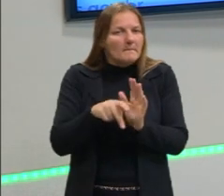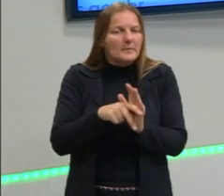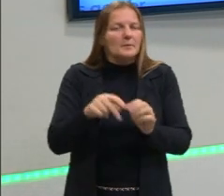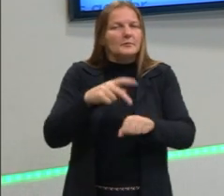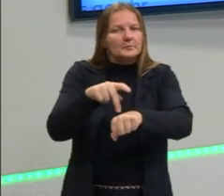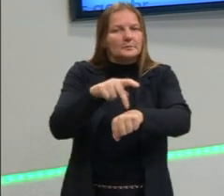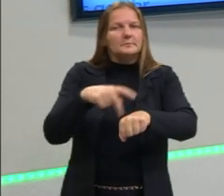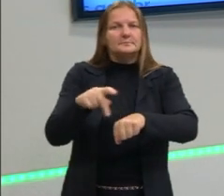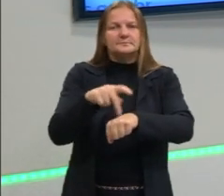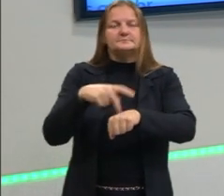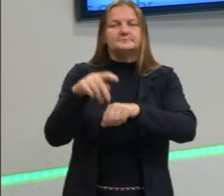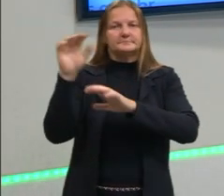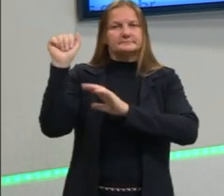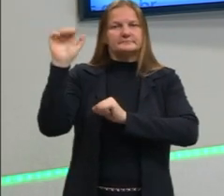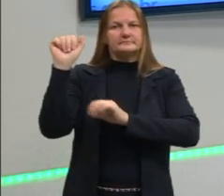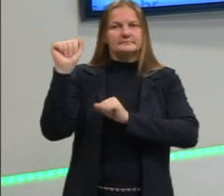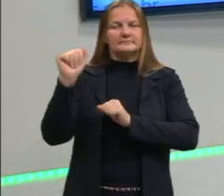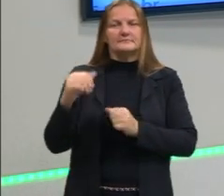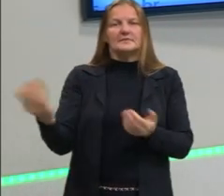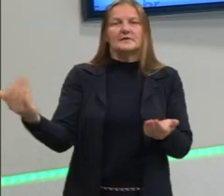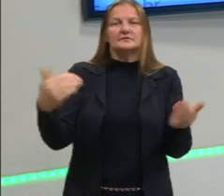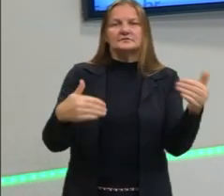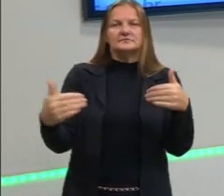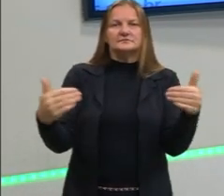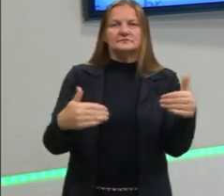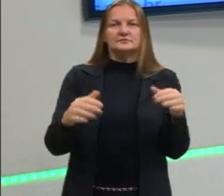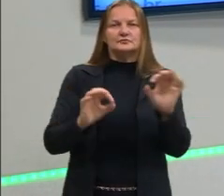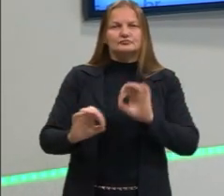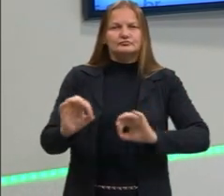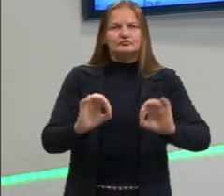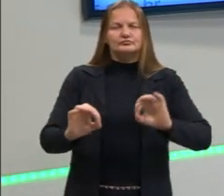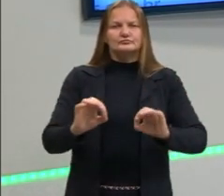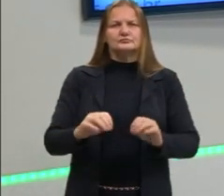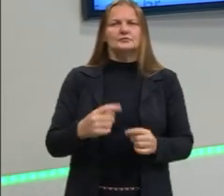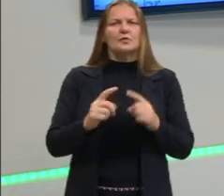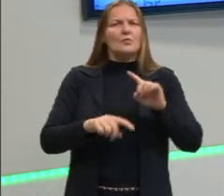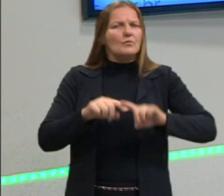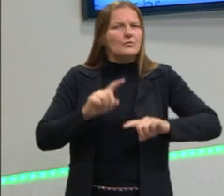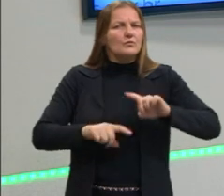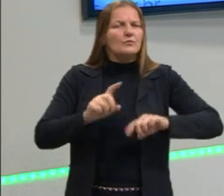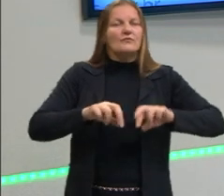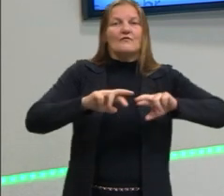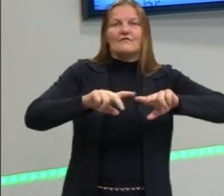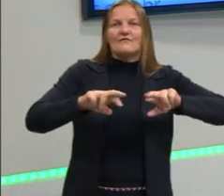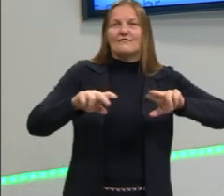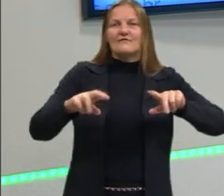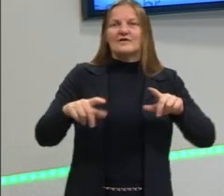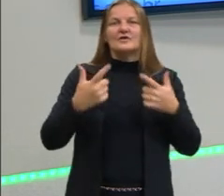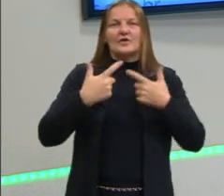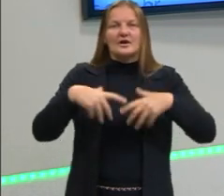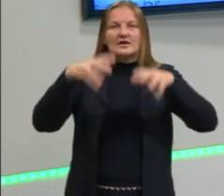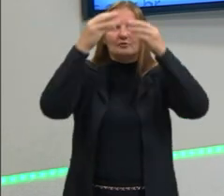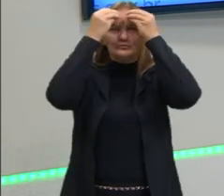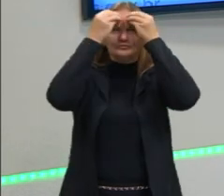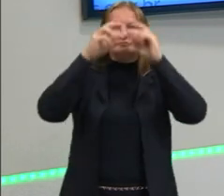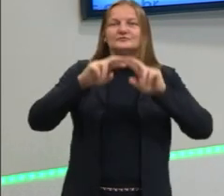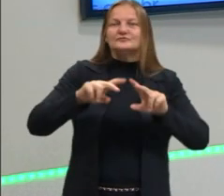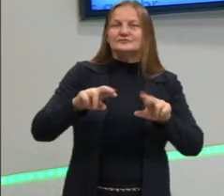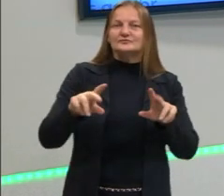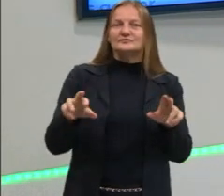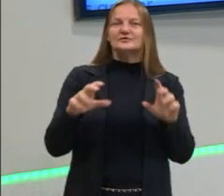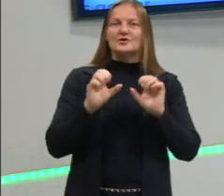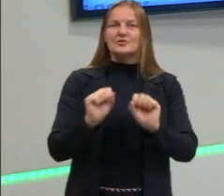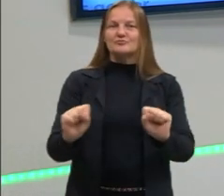do espanhol, trazendo, então, de fato, algumas variedades linguísticas. Já